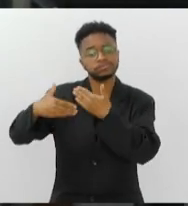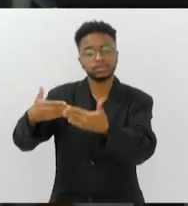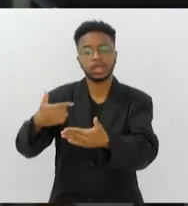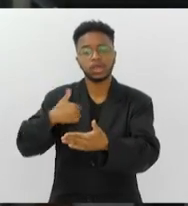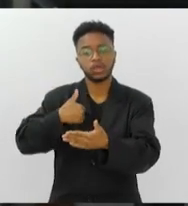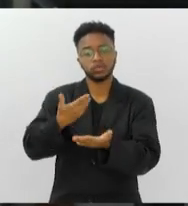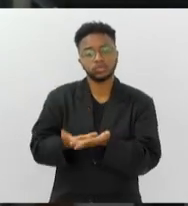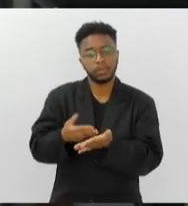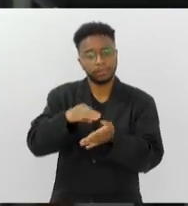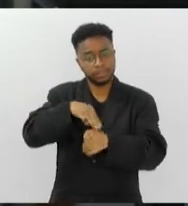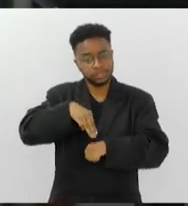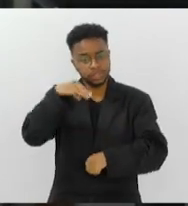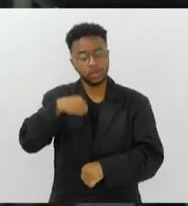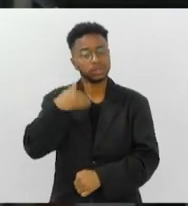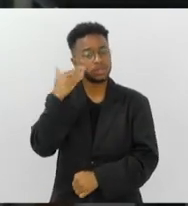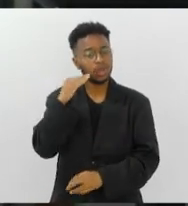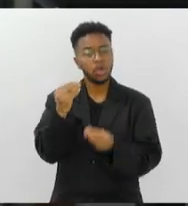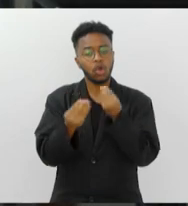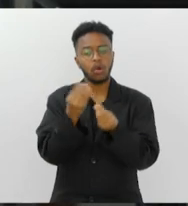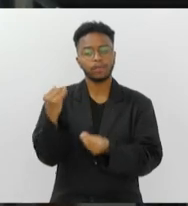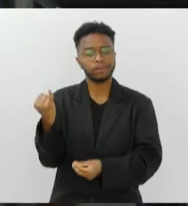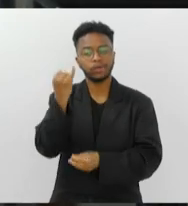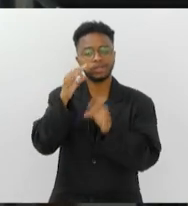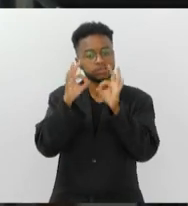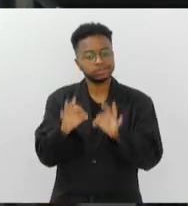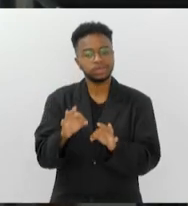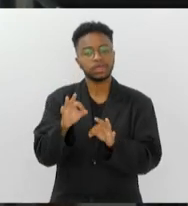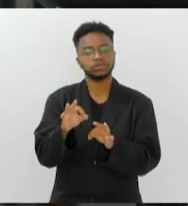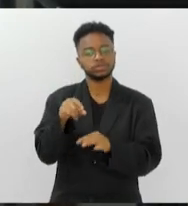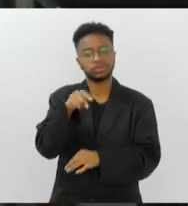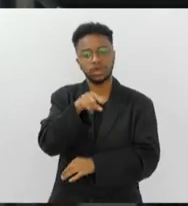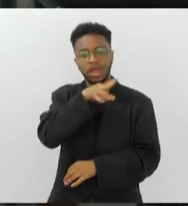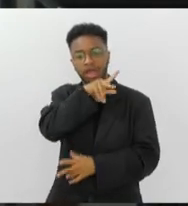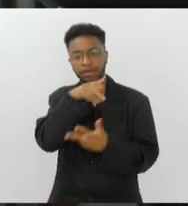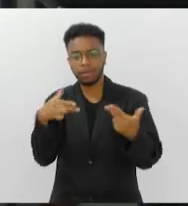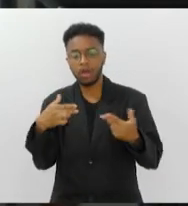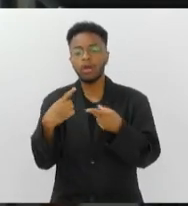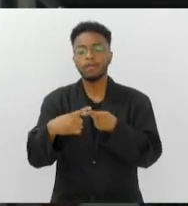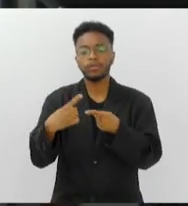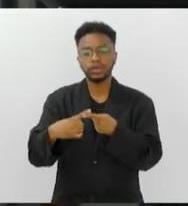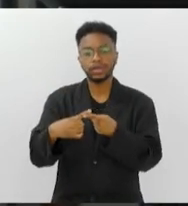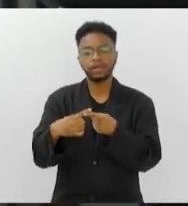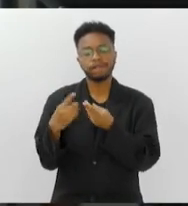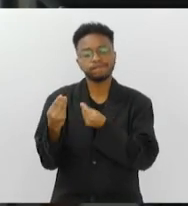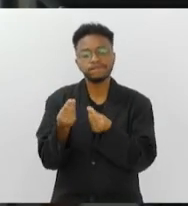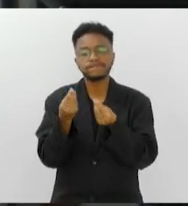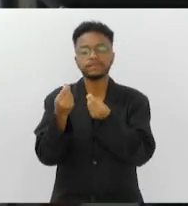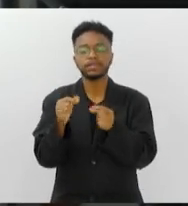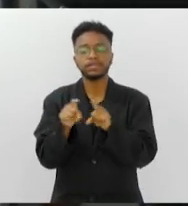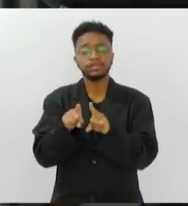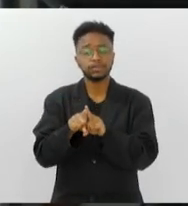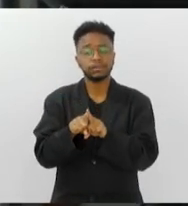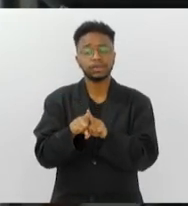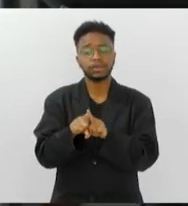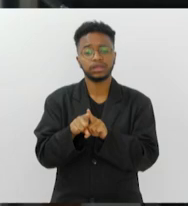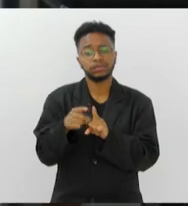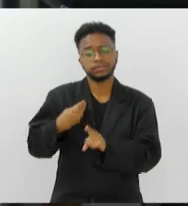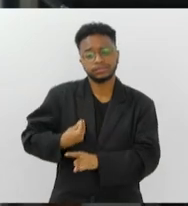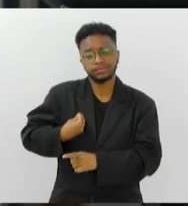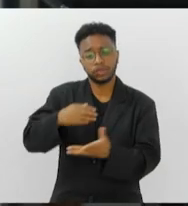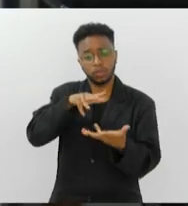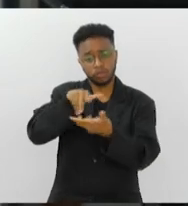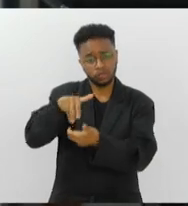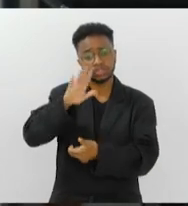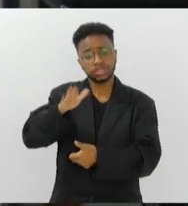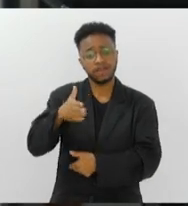toda a importância e toda a complexidade que é o Cavalo Marinho, né? Que é um animal extremamente sensível, que é um animal que está no planeta há mais de 20